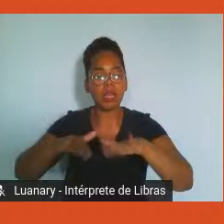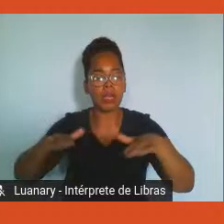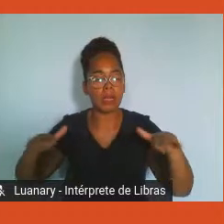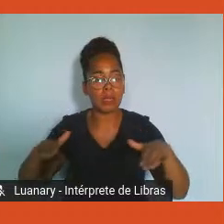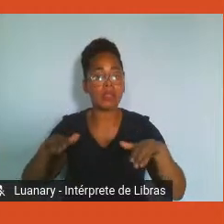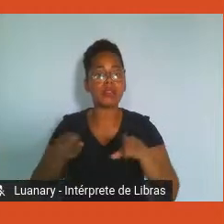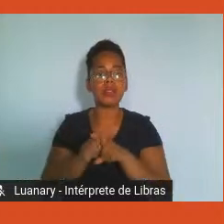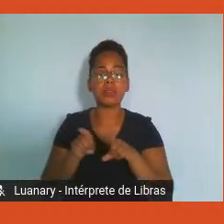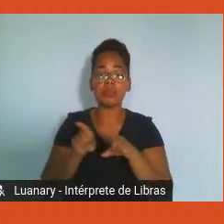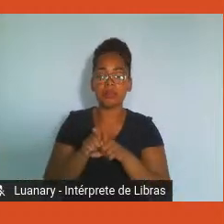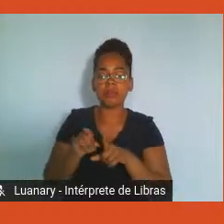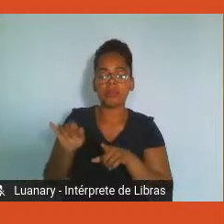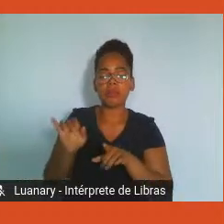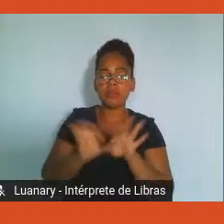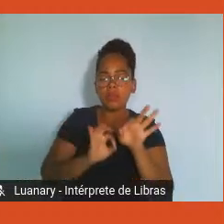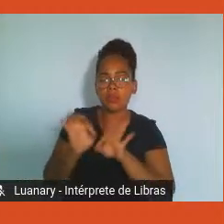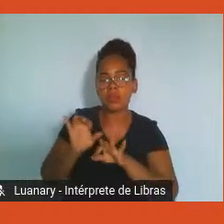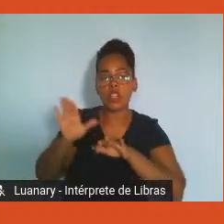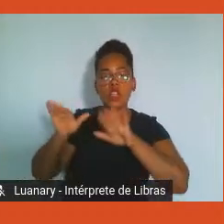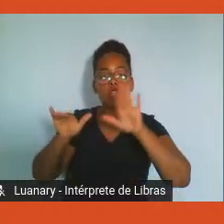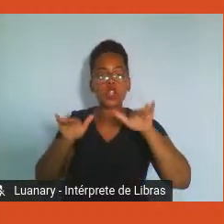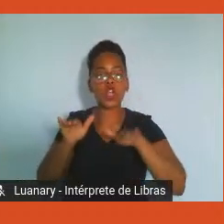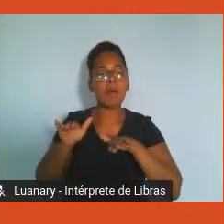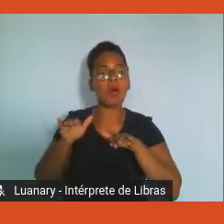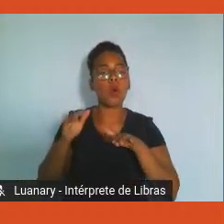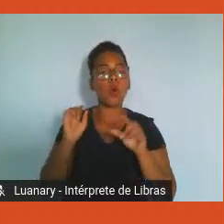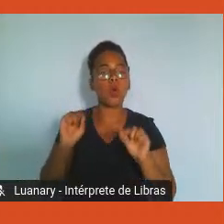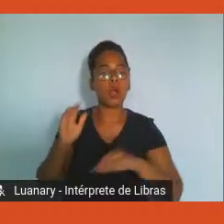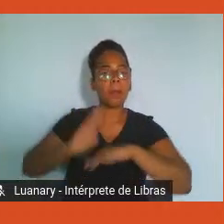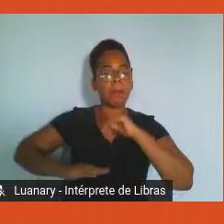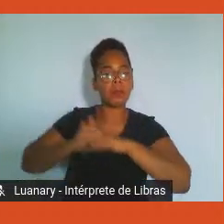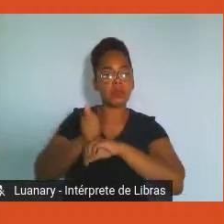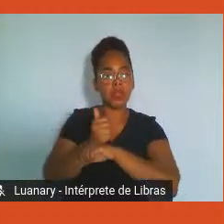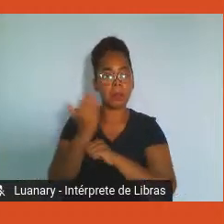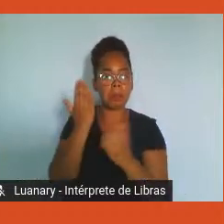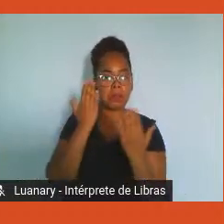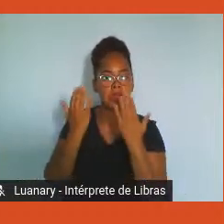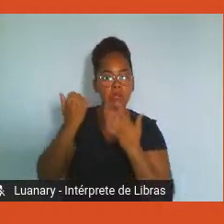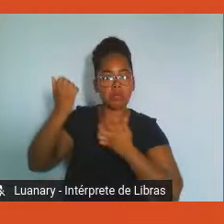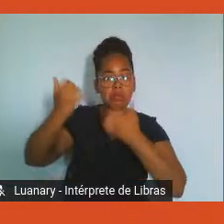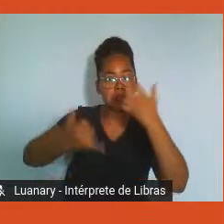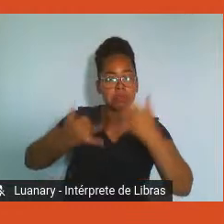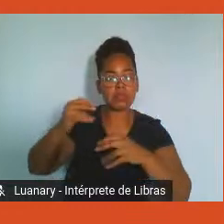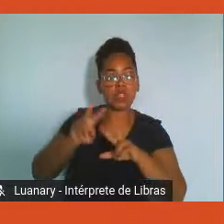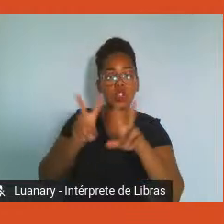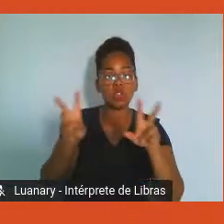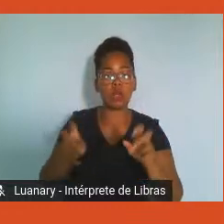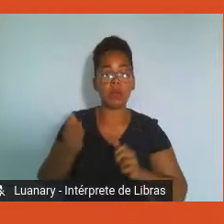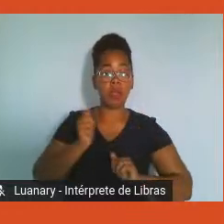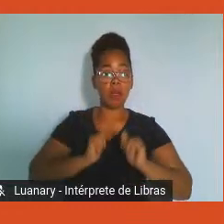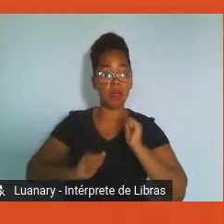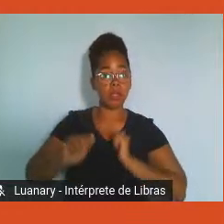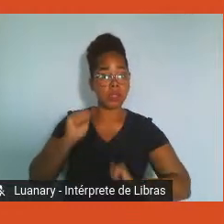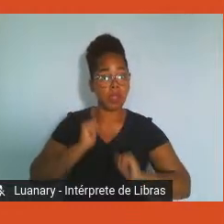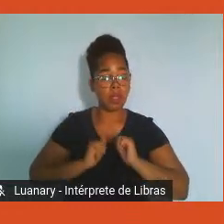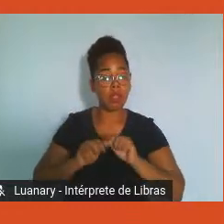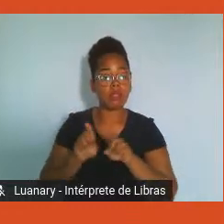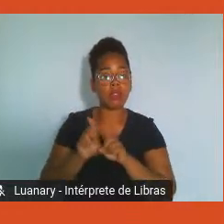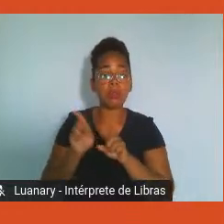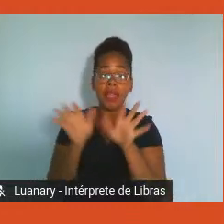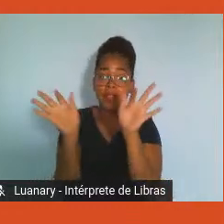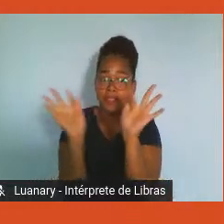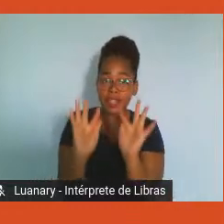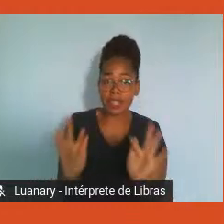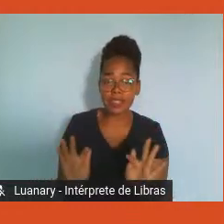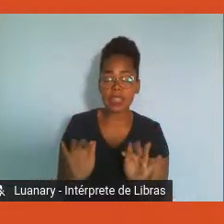psicólogos, com especialistas em temas com relação à ansiedade e à felicidade. Outra empresa